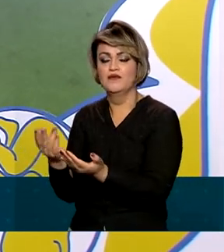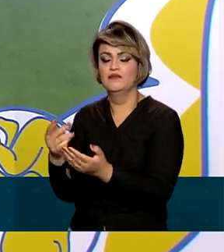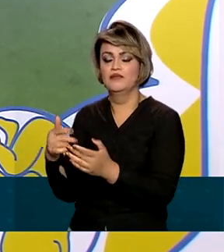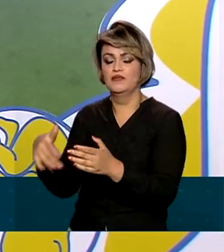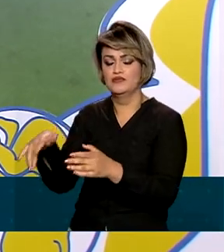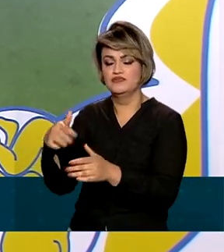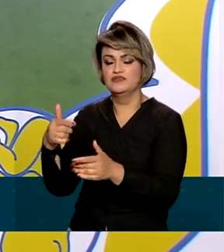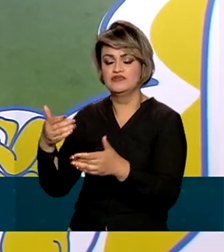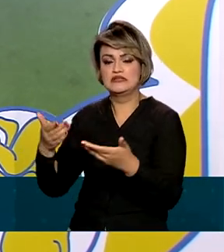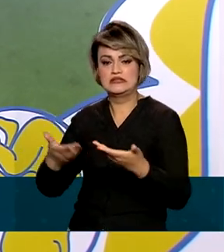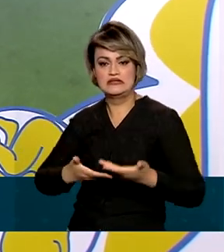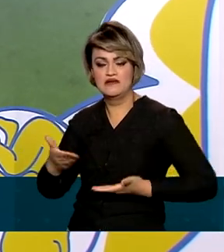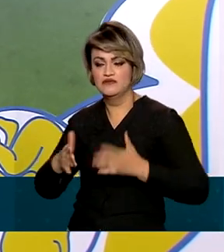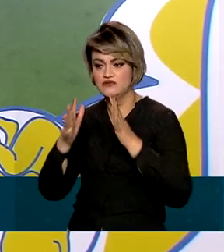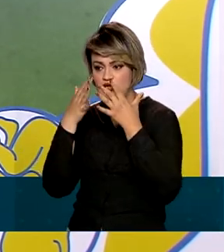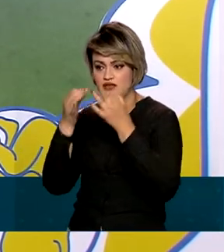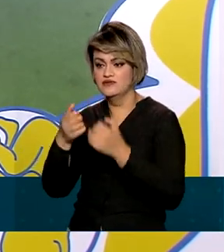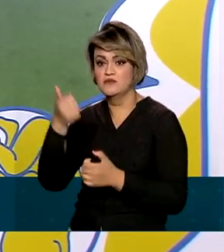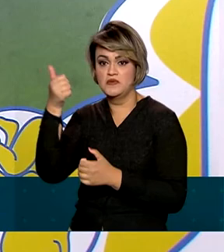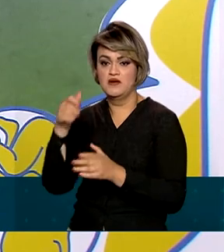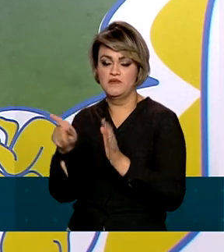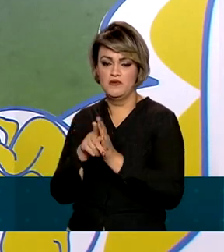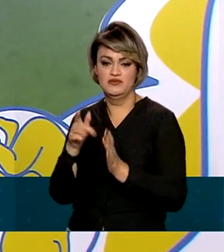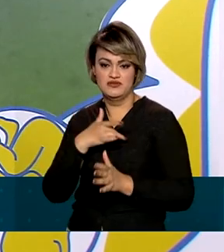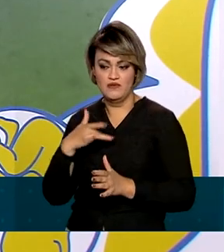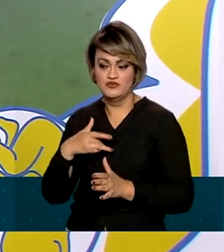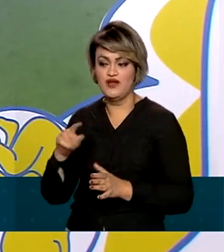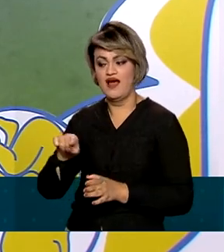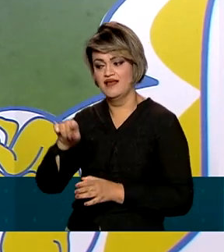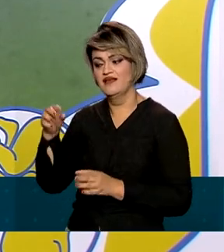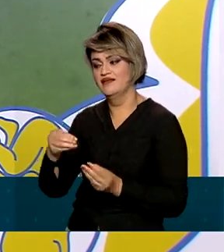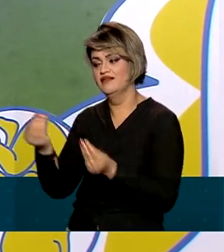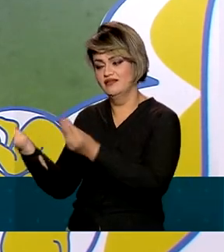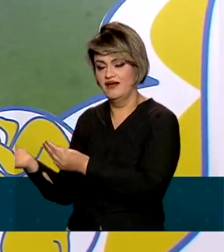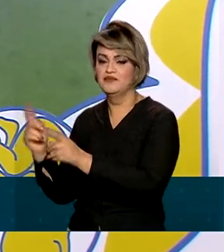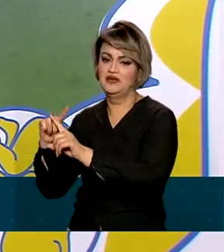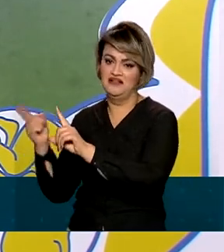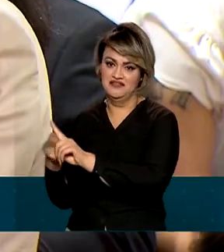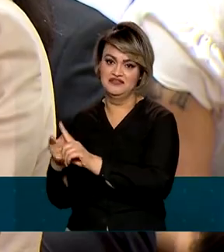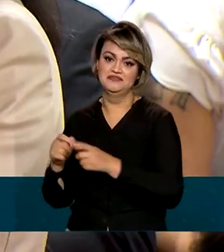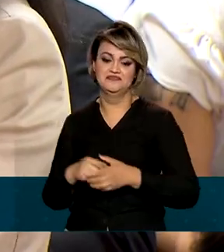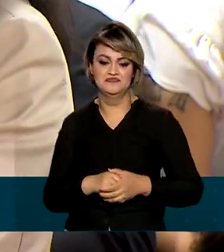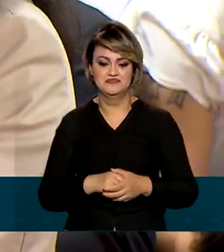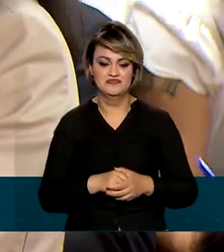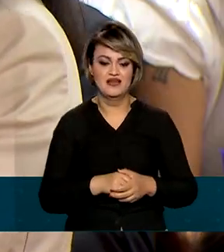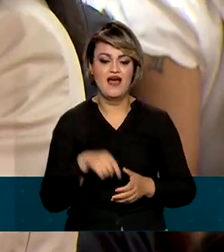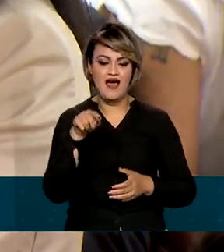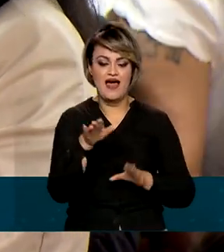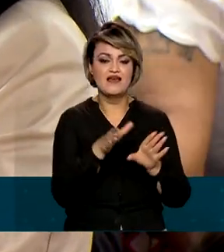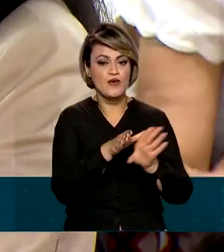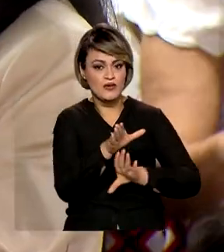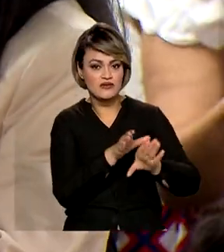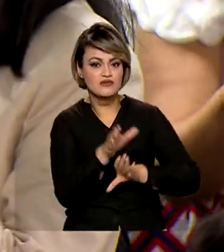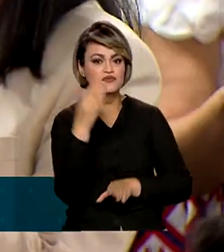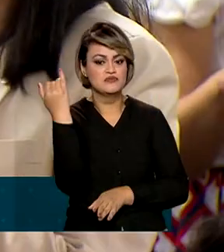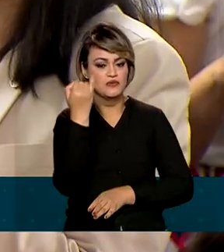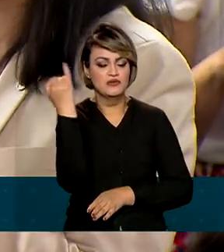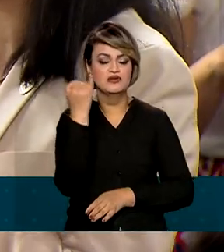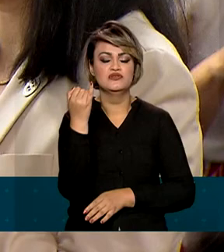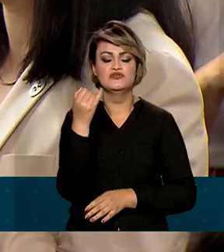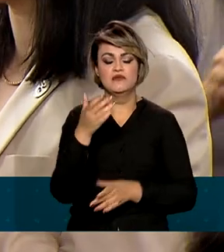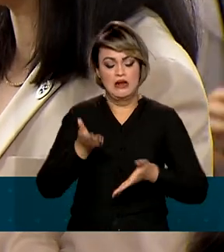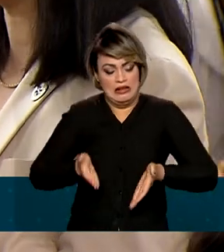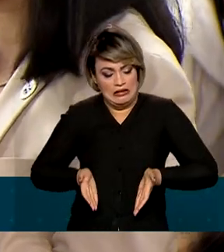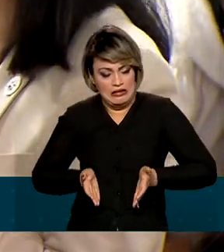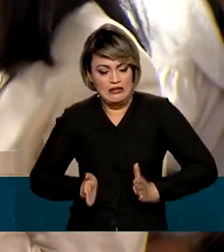serviços de atenção primária à saúde, que, por sua vez, repassam às gestantes. Trazemos orientações importantes sobre trabalho